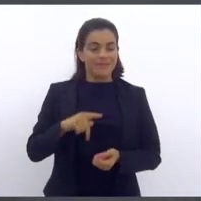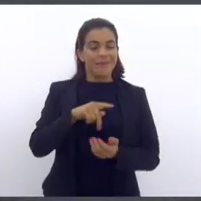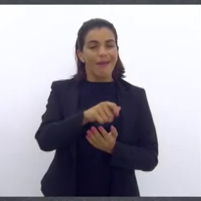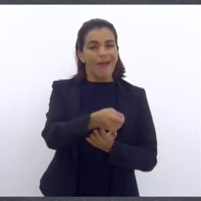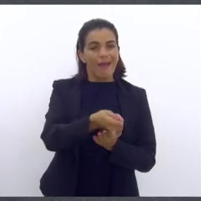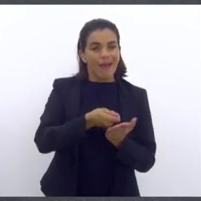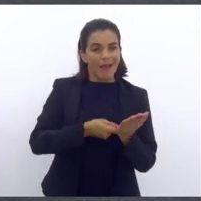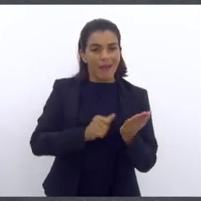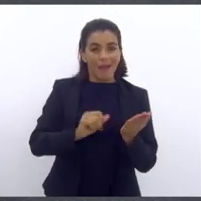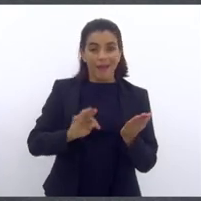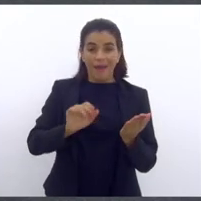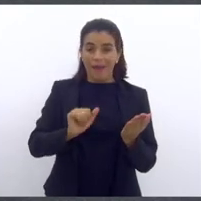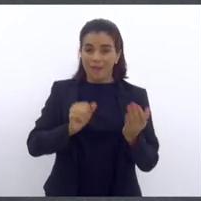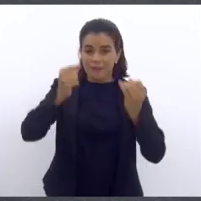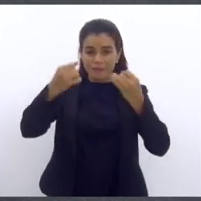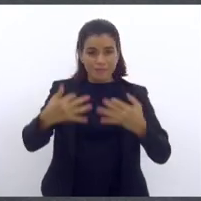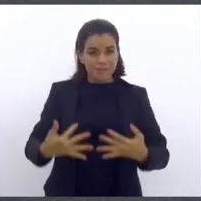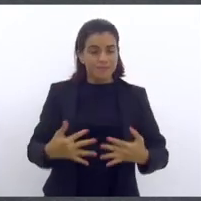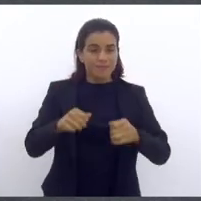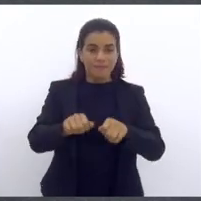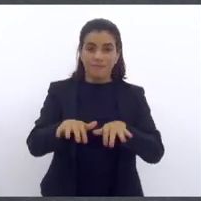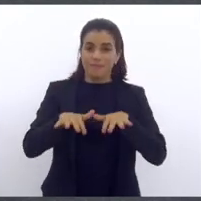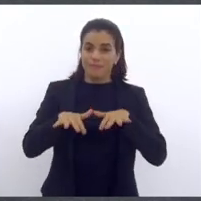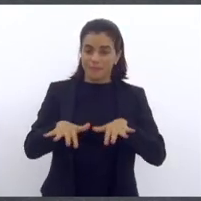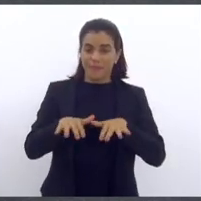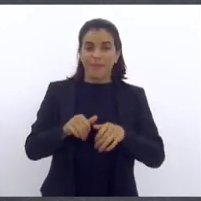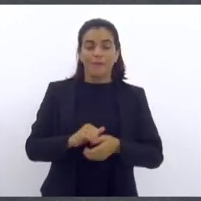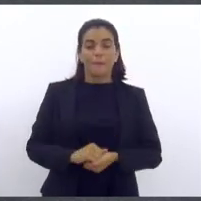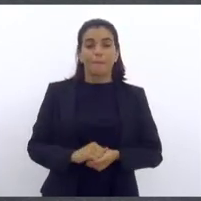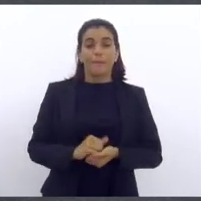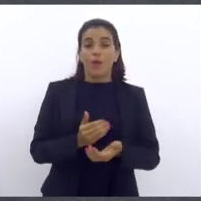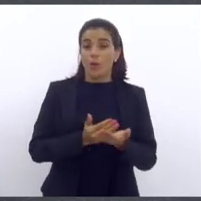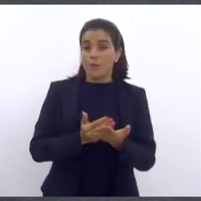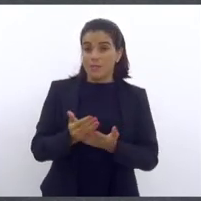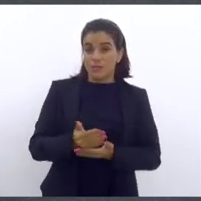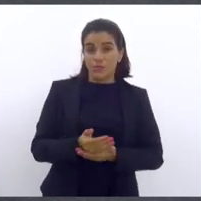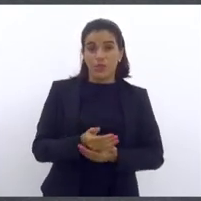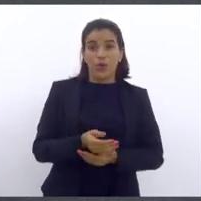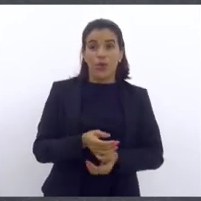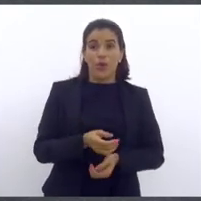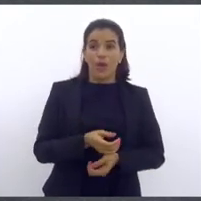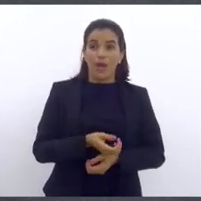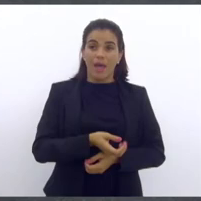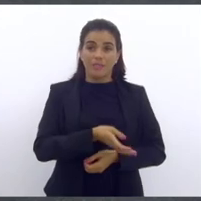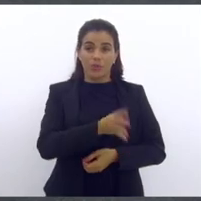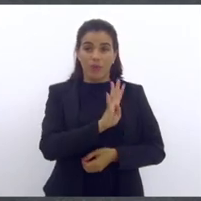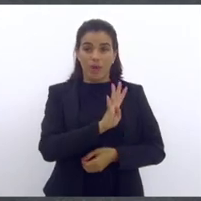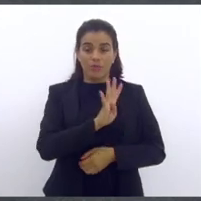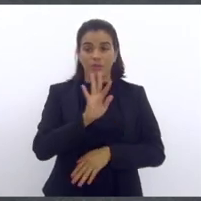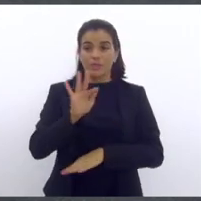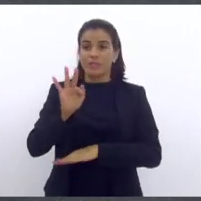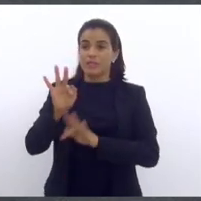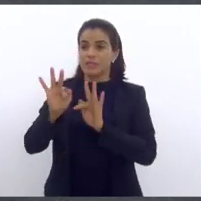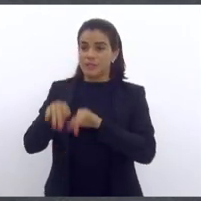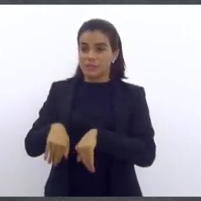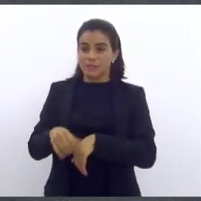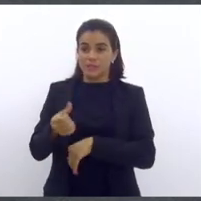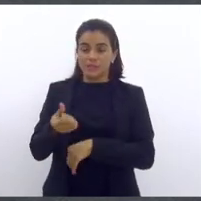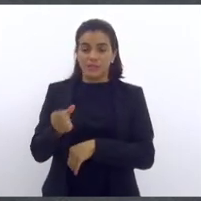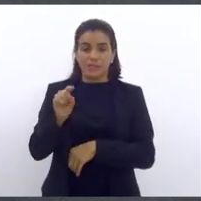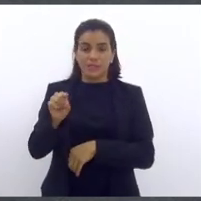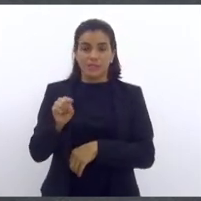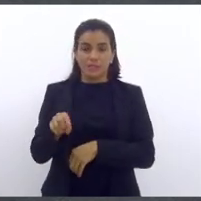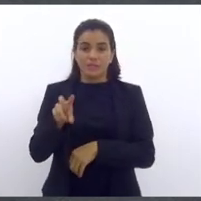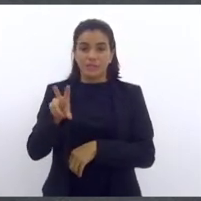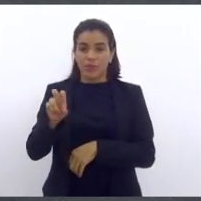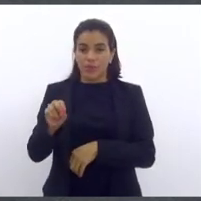com exatidão ocorrido na 13ª sessão extraordinária que, iniciada às 16 horas e 23 minutos e encerrada às 18 horas e 58